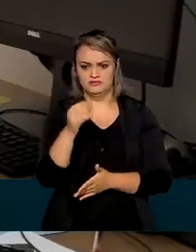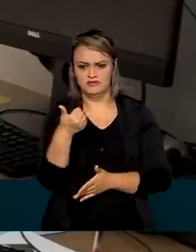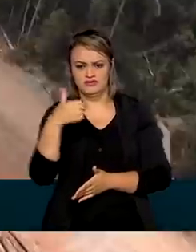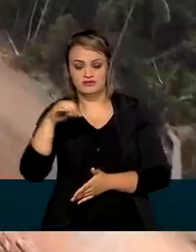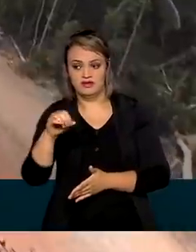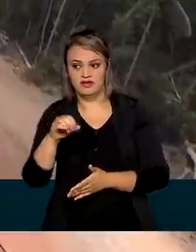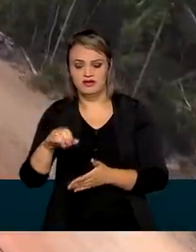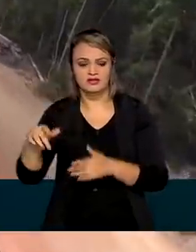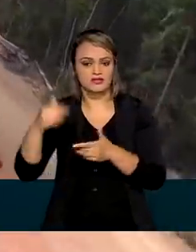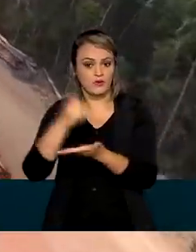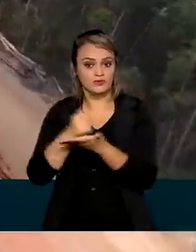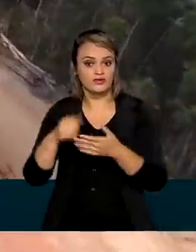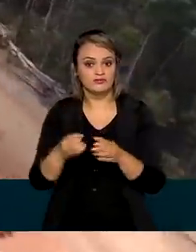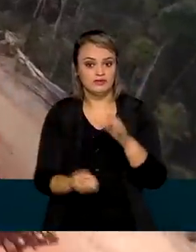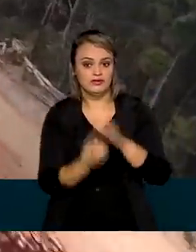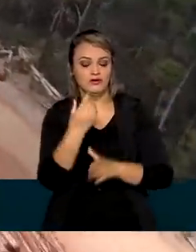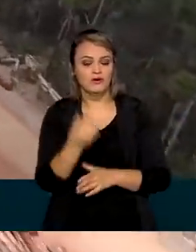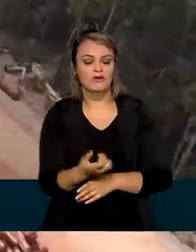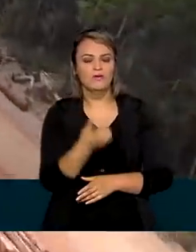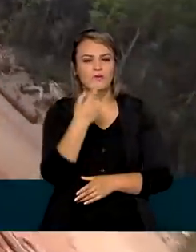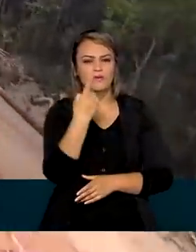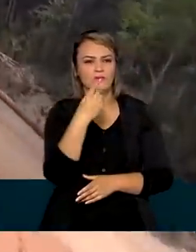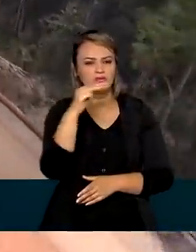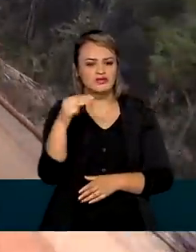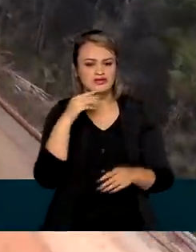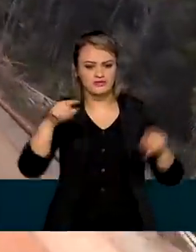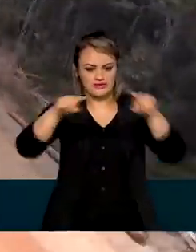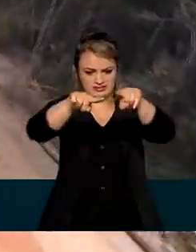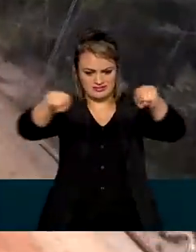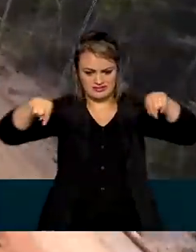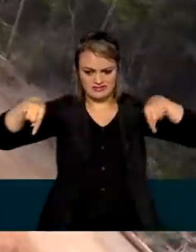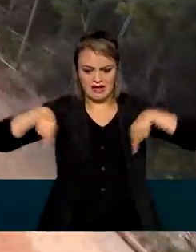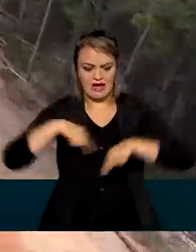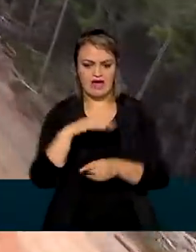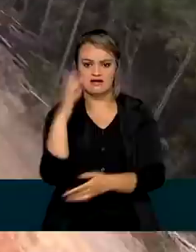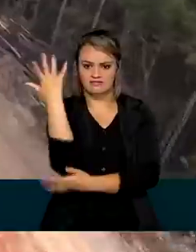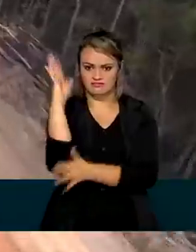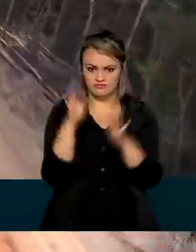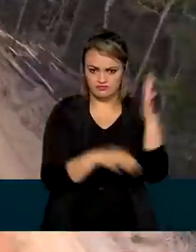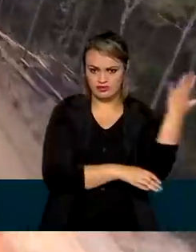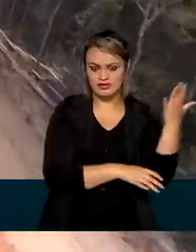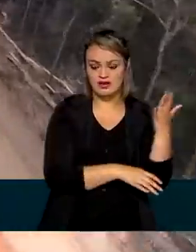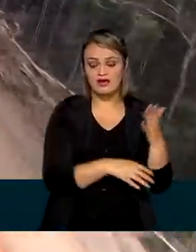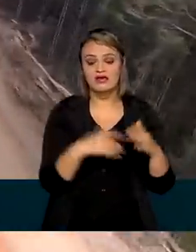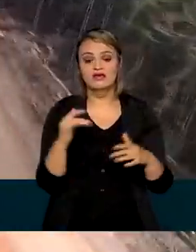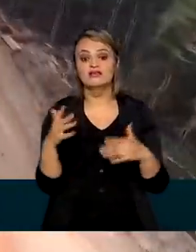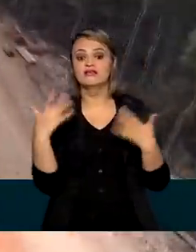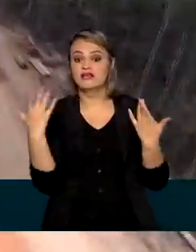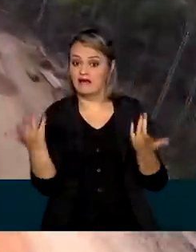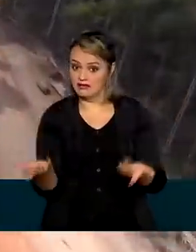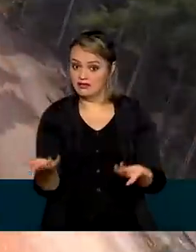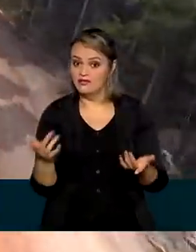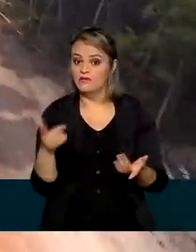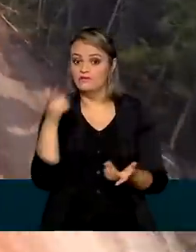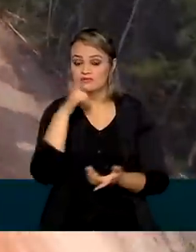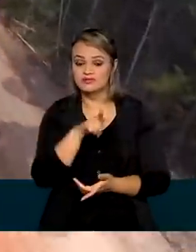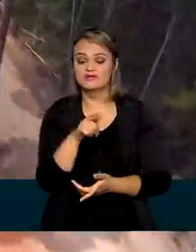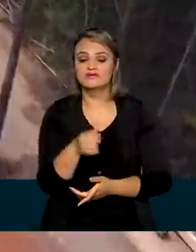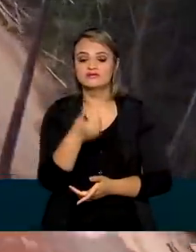torno de 1 milhão e 400 mil metros cúbicos de madeira em torno, gerando em torno de